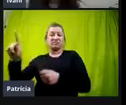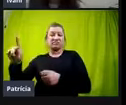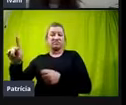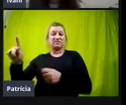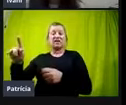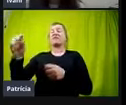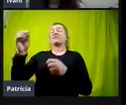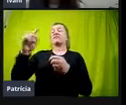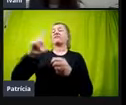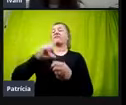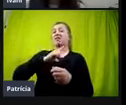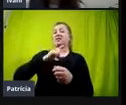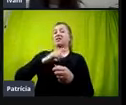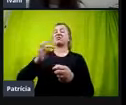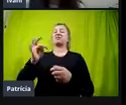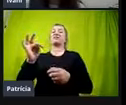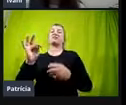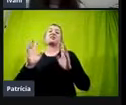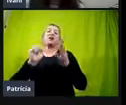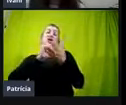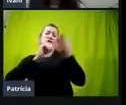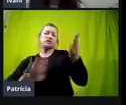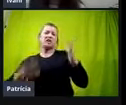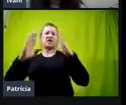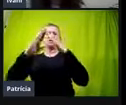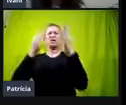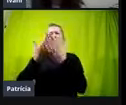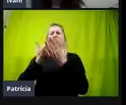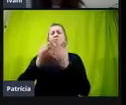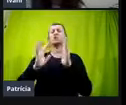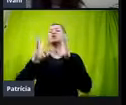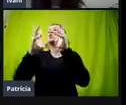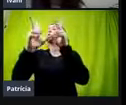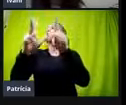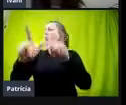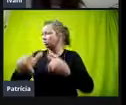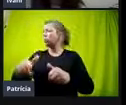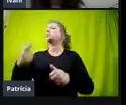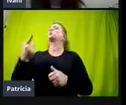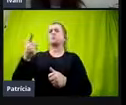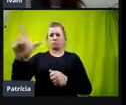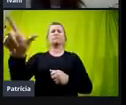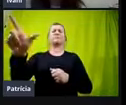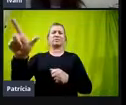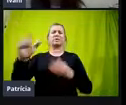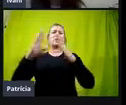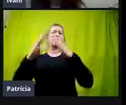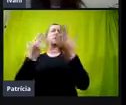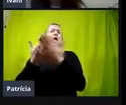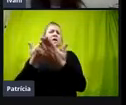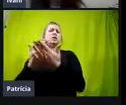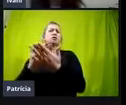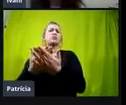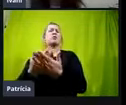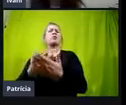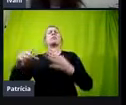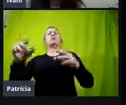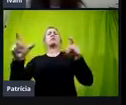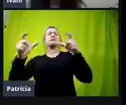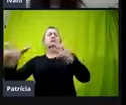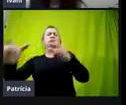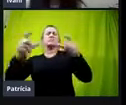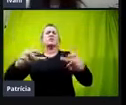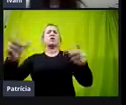tarefas na escola que todas as crianças, todos os jovens vão ter que cumprir porque a escola também é um lugar que se demanda